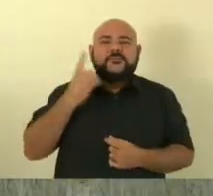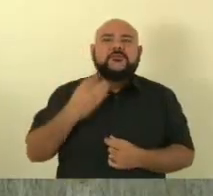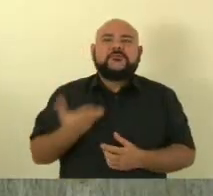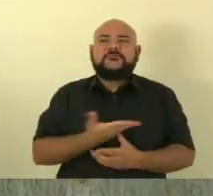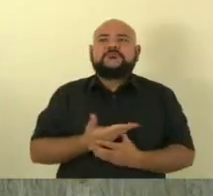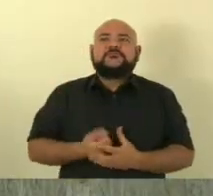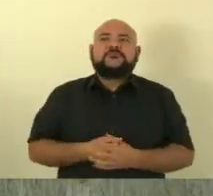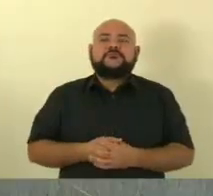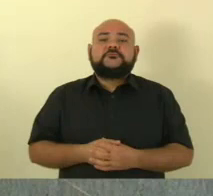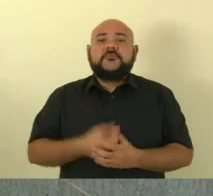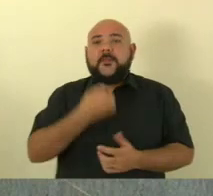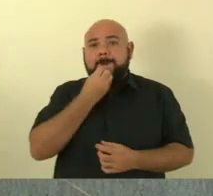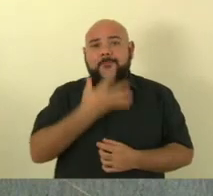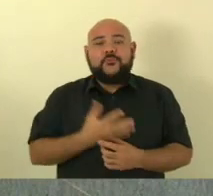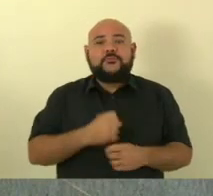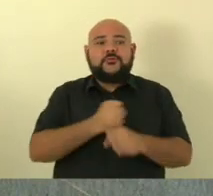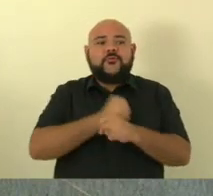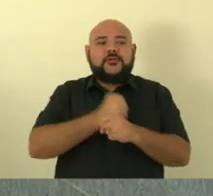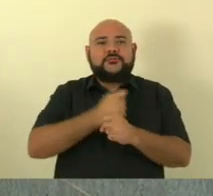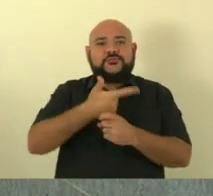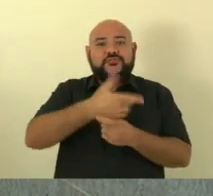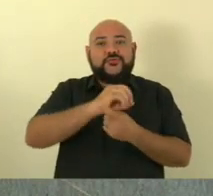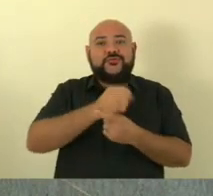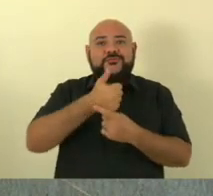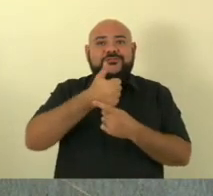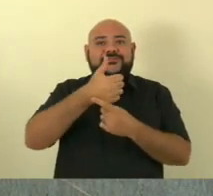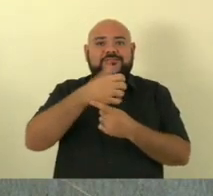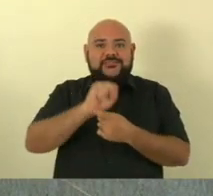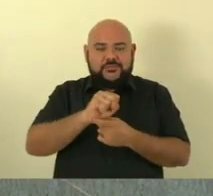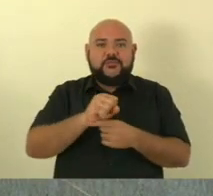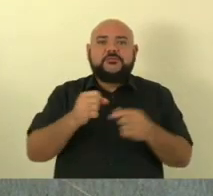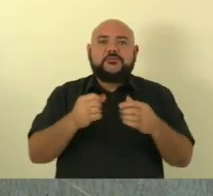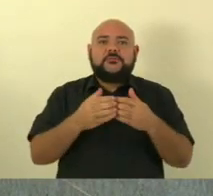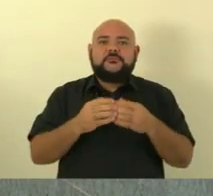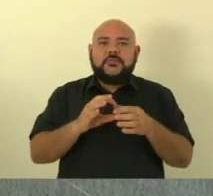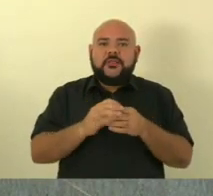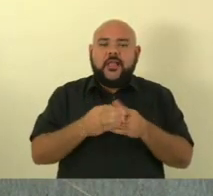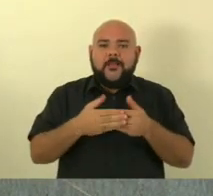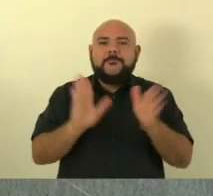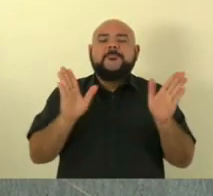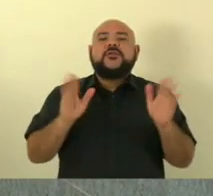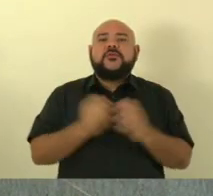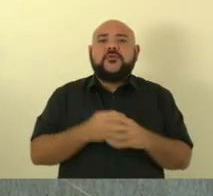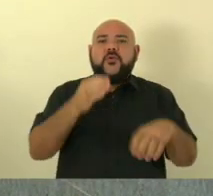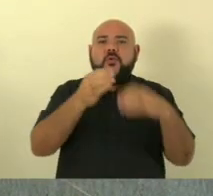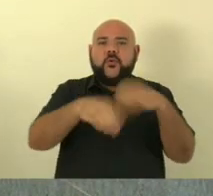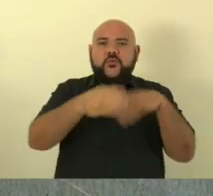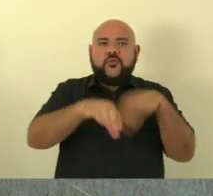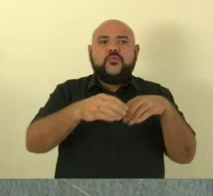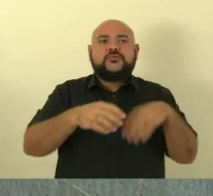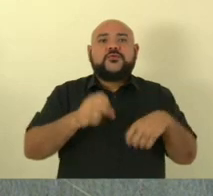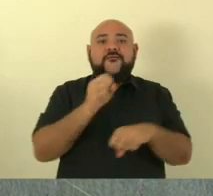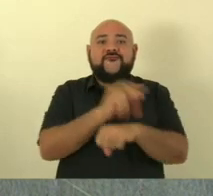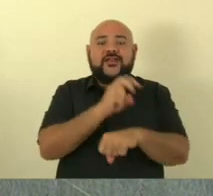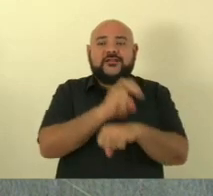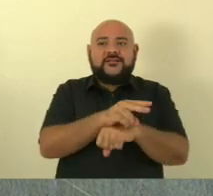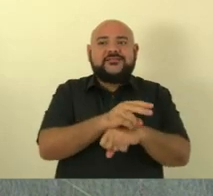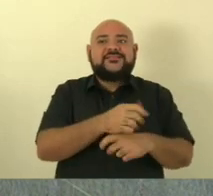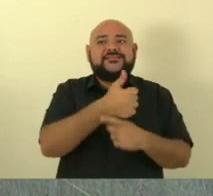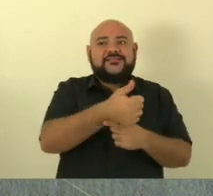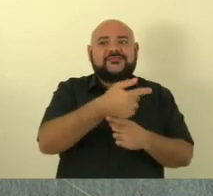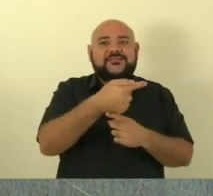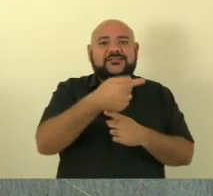José Esmeraldo em 2018 o governo anterior abriu um concurso para a polícia civil com 174 vagas nós tínhamos um déficit de 1.800